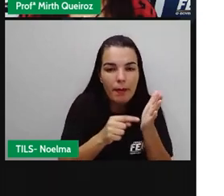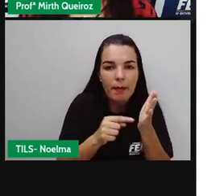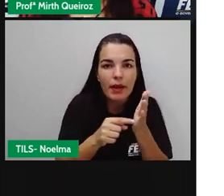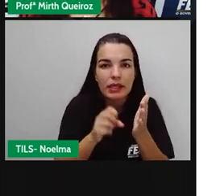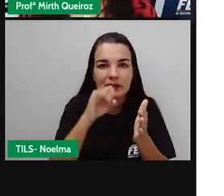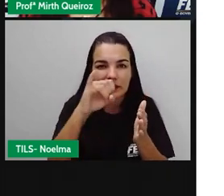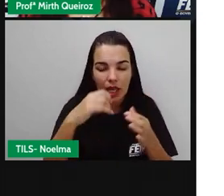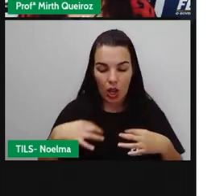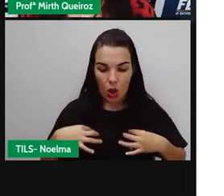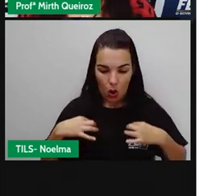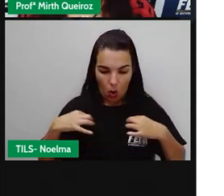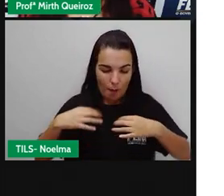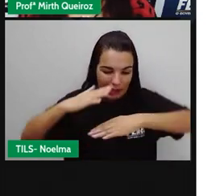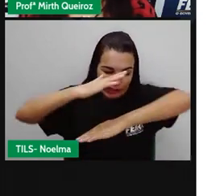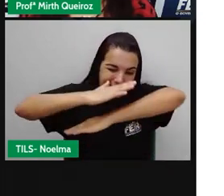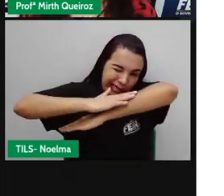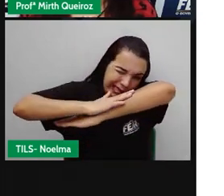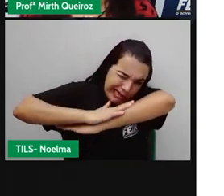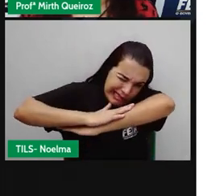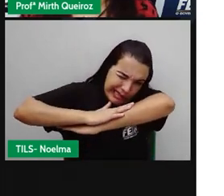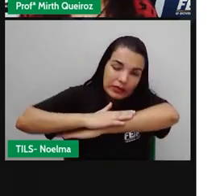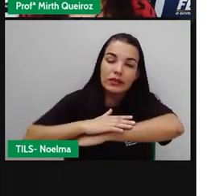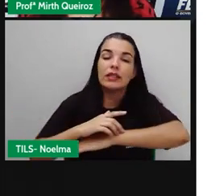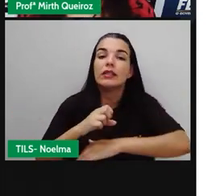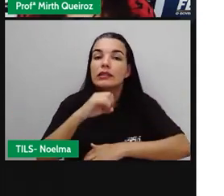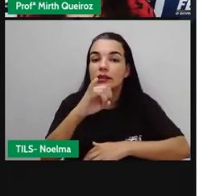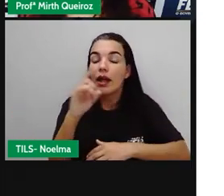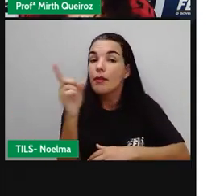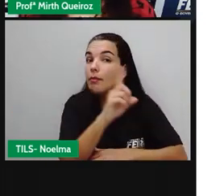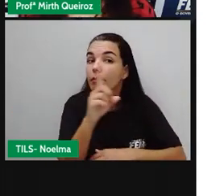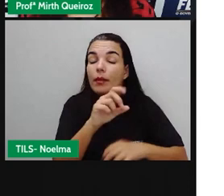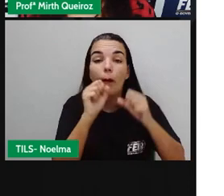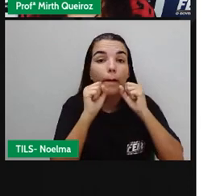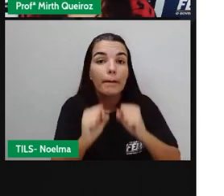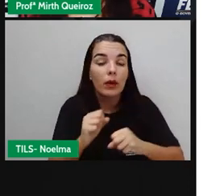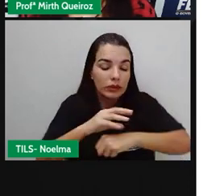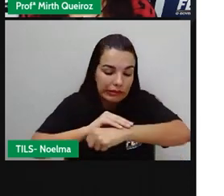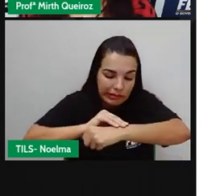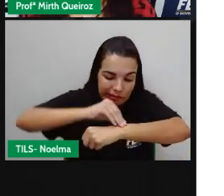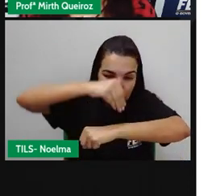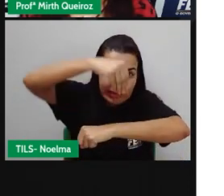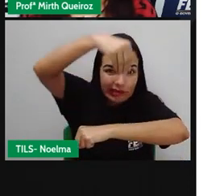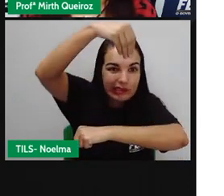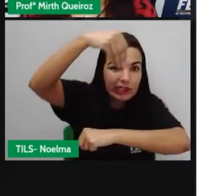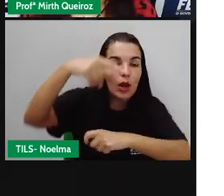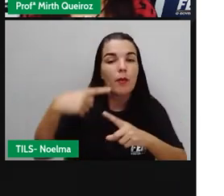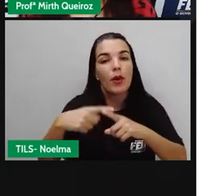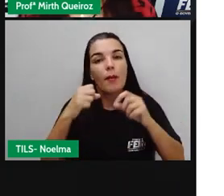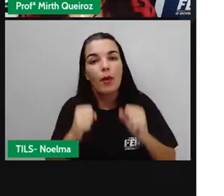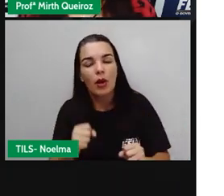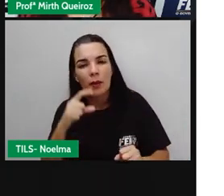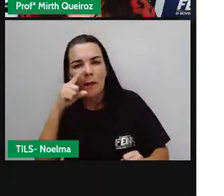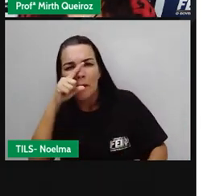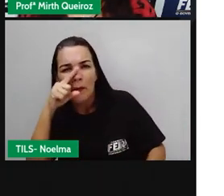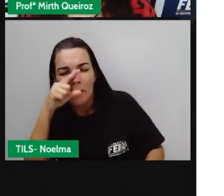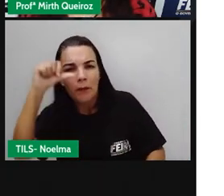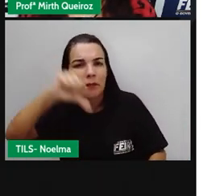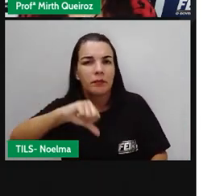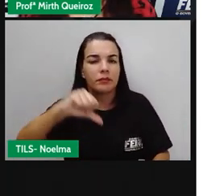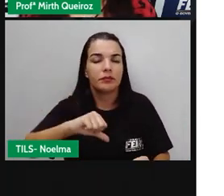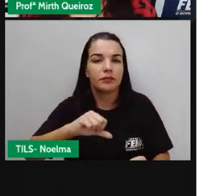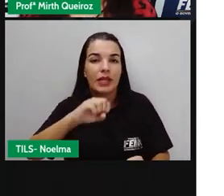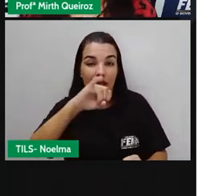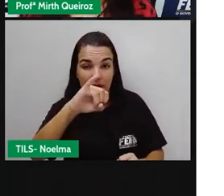grudadas, fragmentos de objetos ou graxos das lesões, pode também aí piorar a situação. Não use